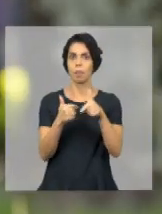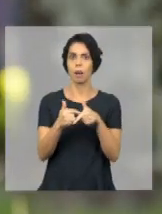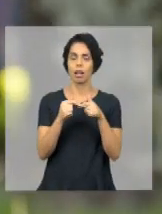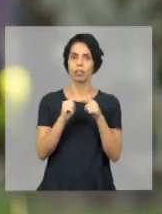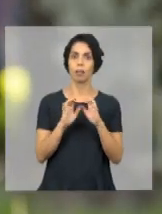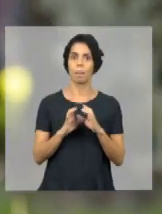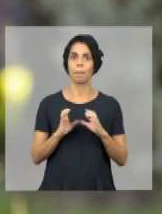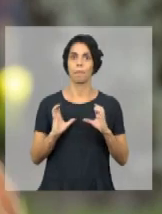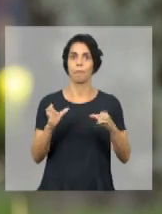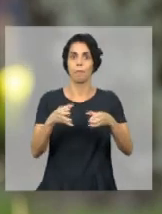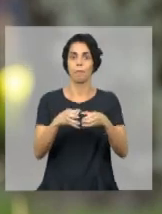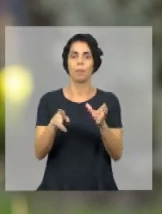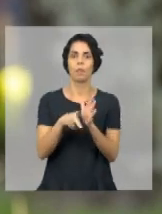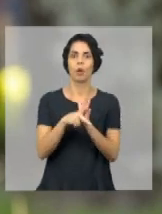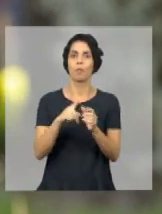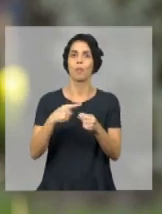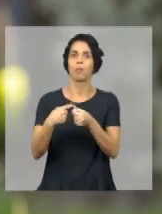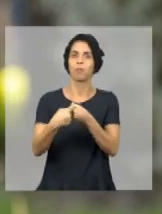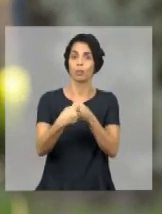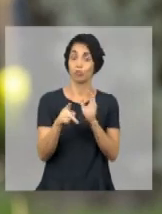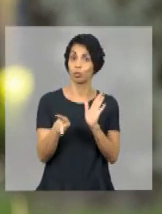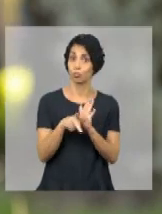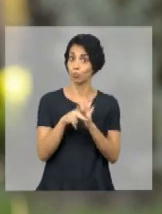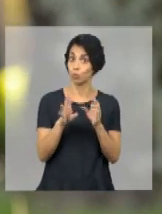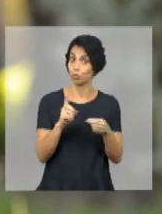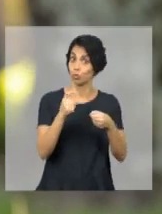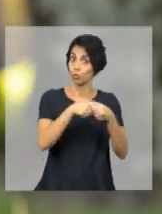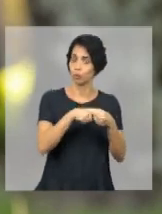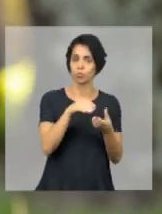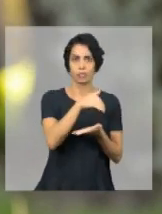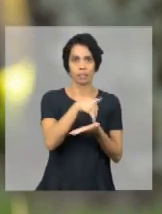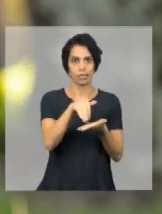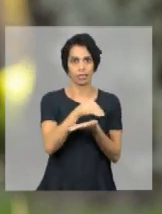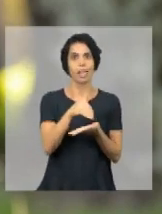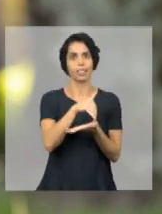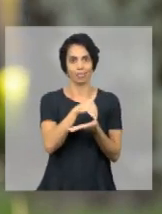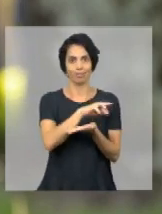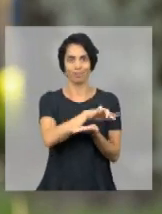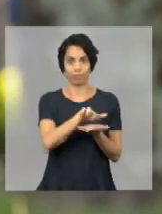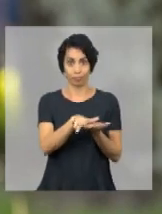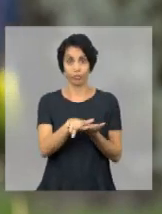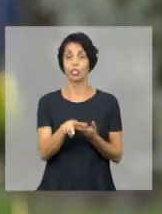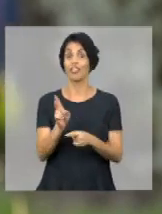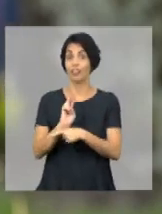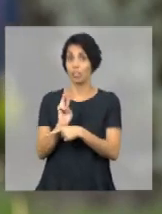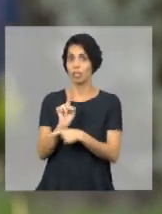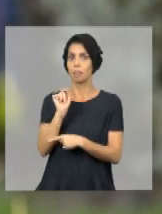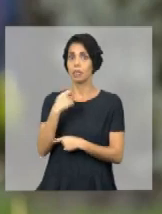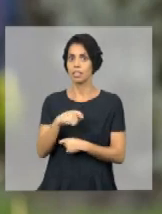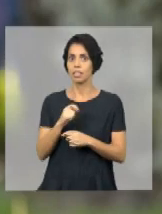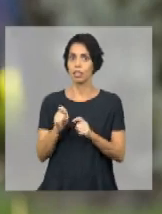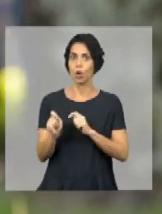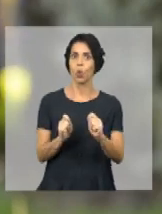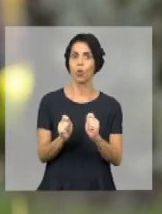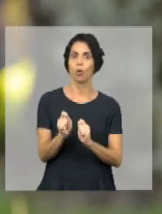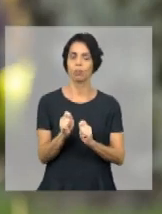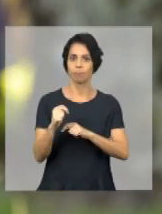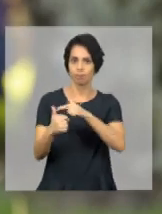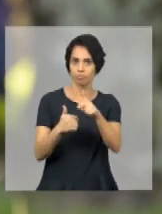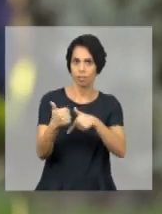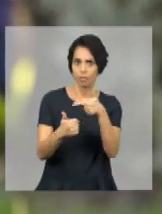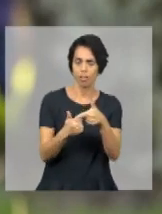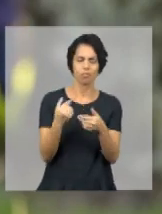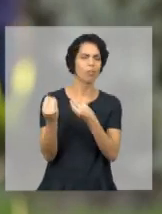município com as outras secretarias. Então, a vigilância tem que estar... Denise coordena a equipe. ...desse